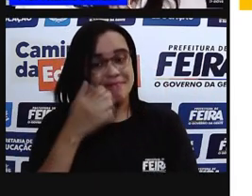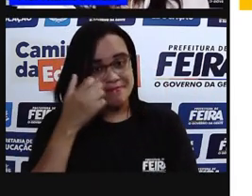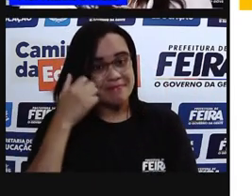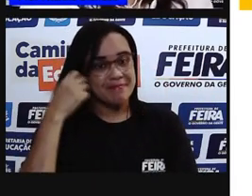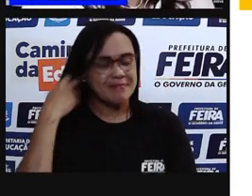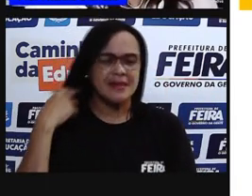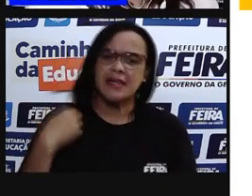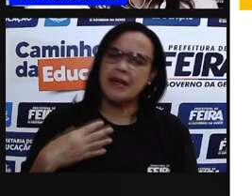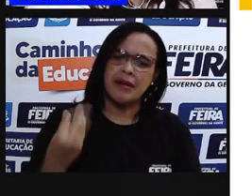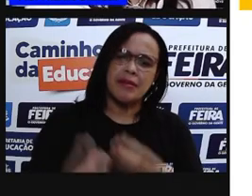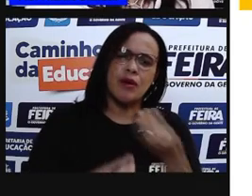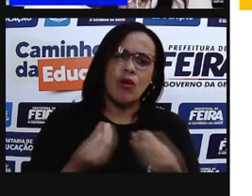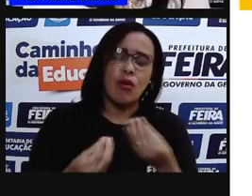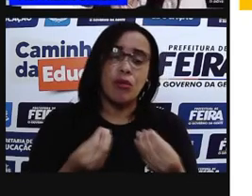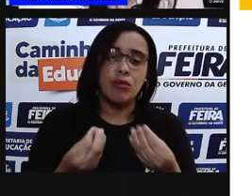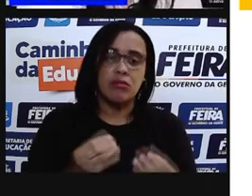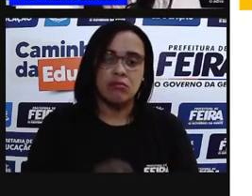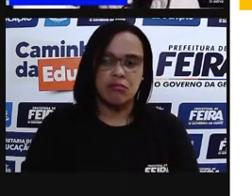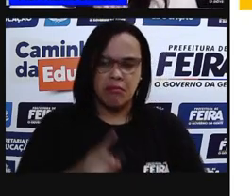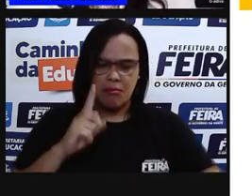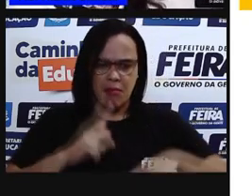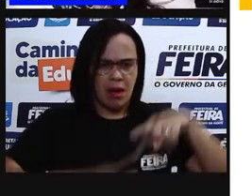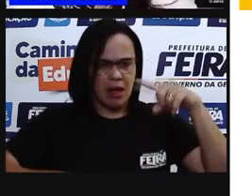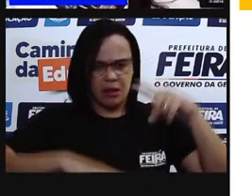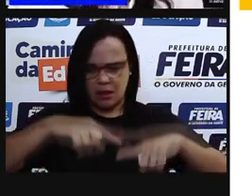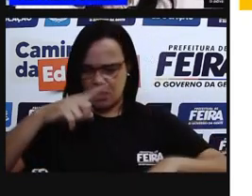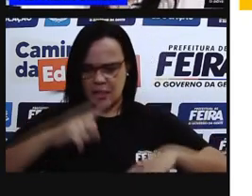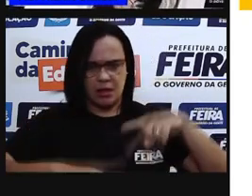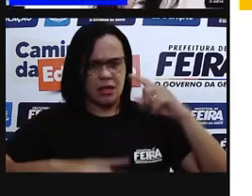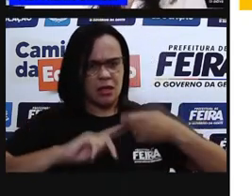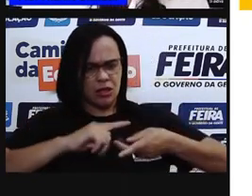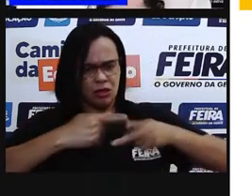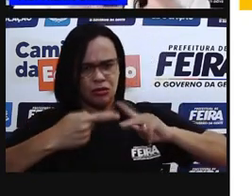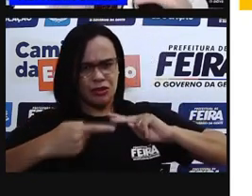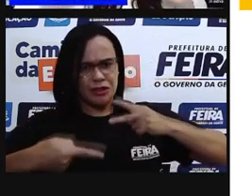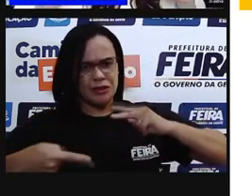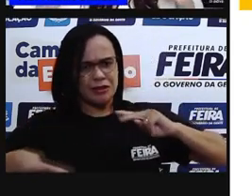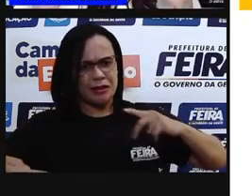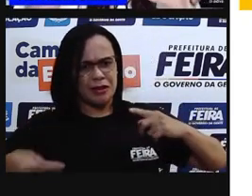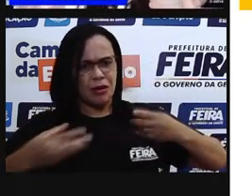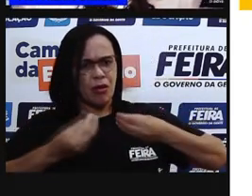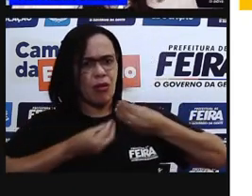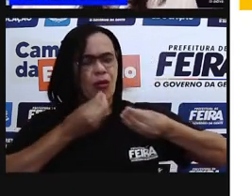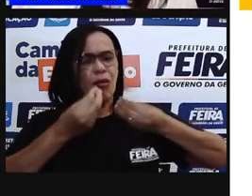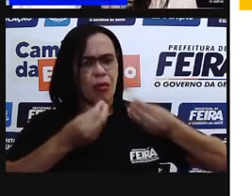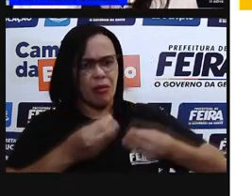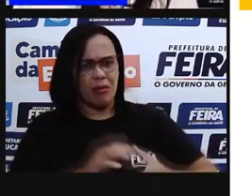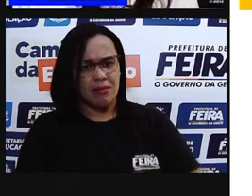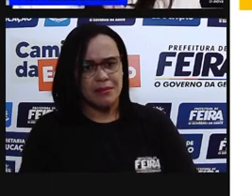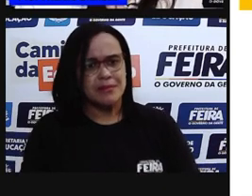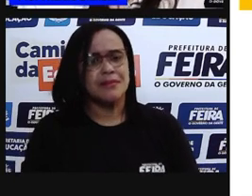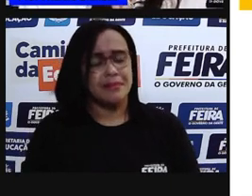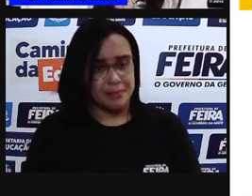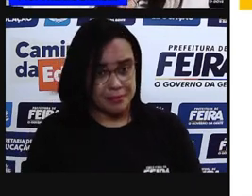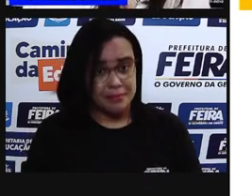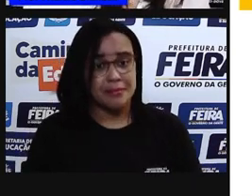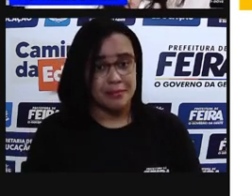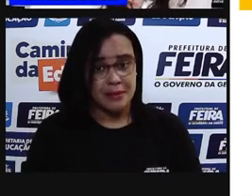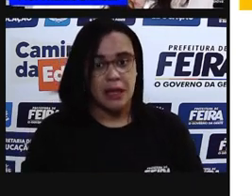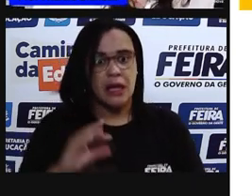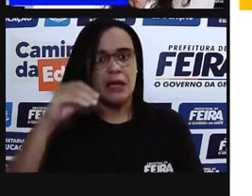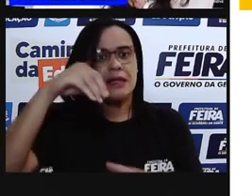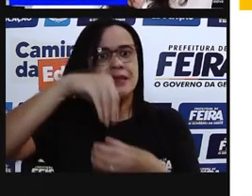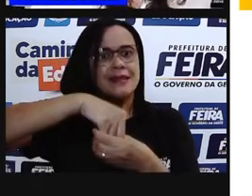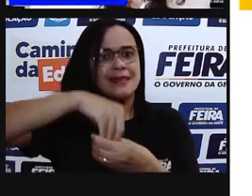é isso? Onde é que tá esse tal desse material genético? A gente tem que situar esse material genético dentro da